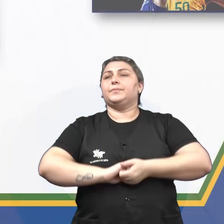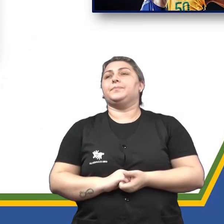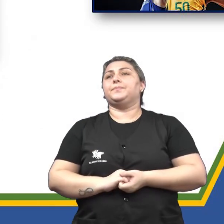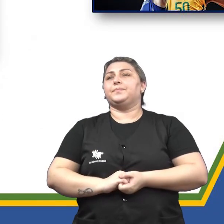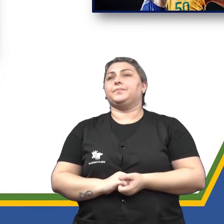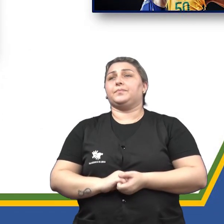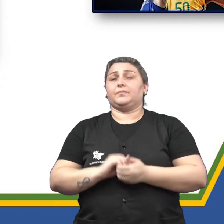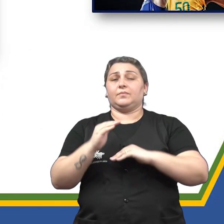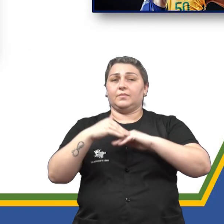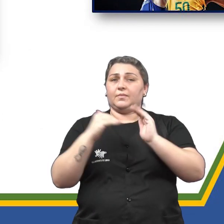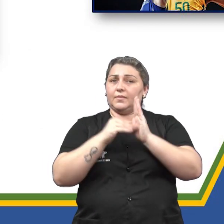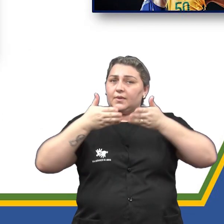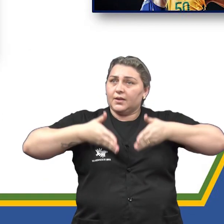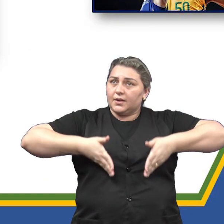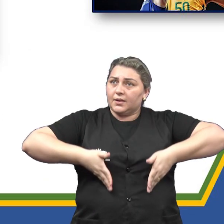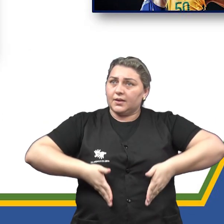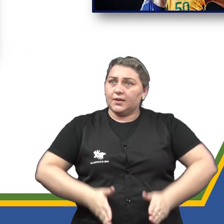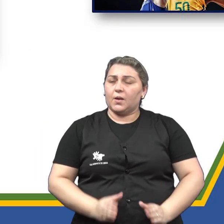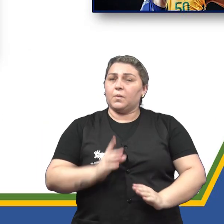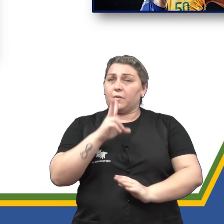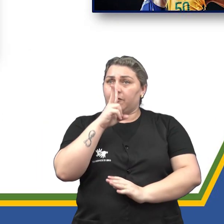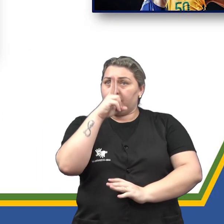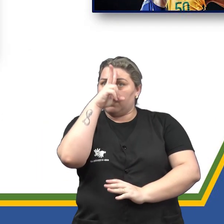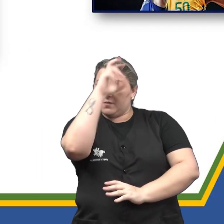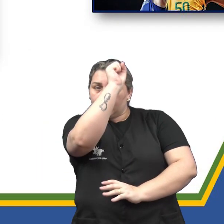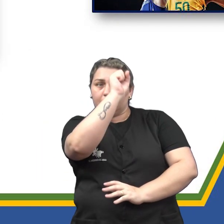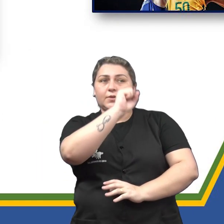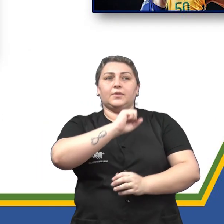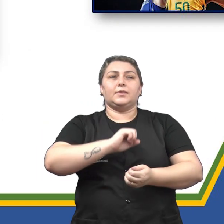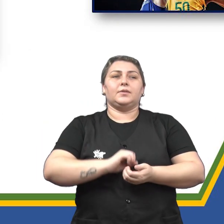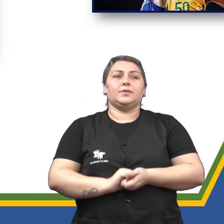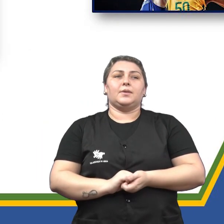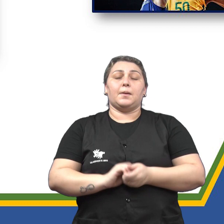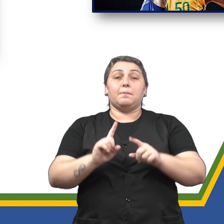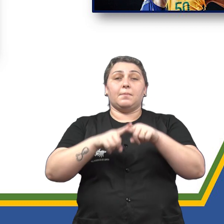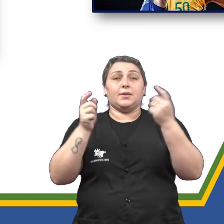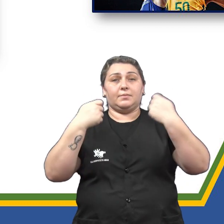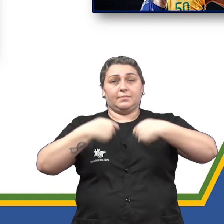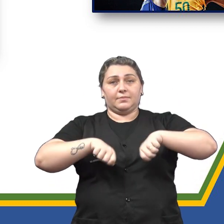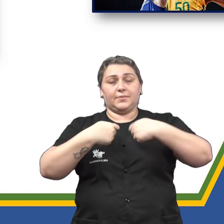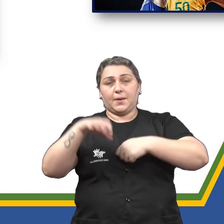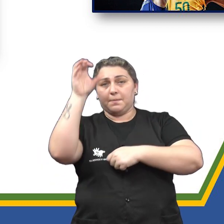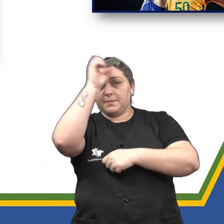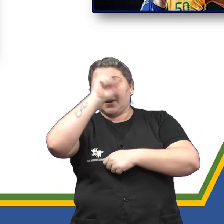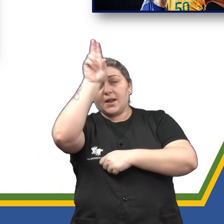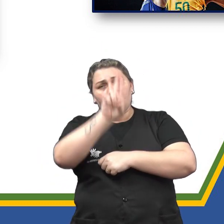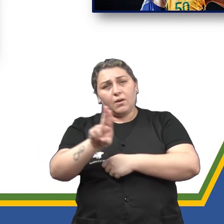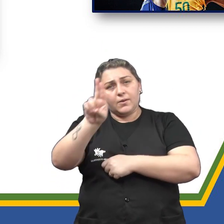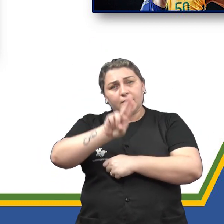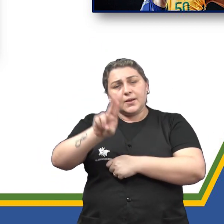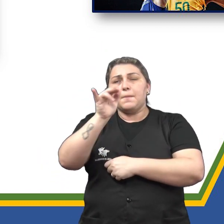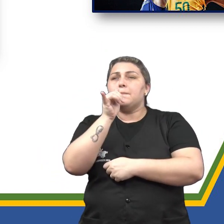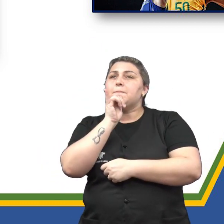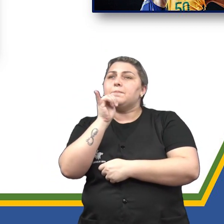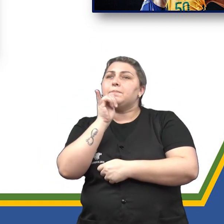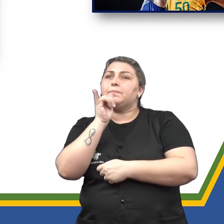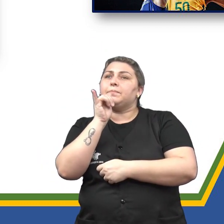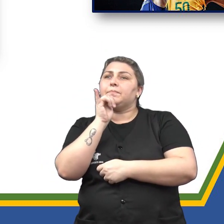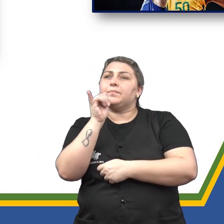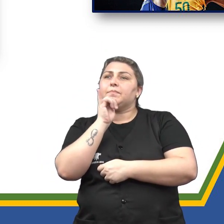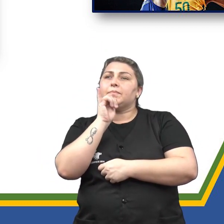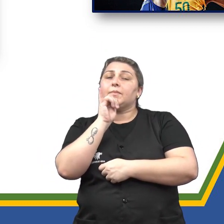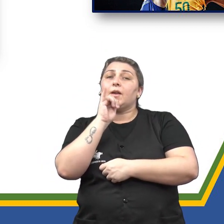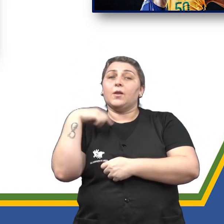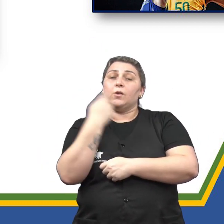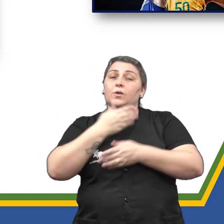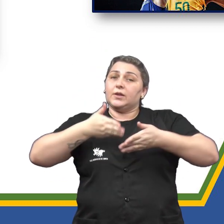Todos nós nascemos com uma determinada força ou resistência, mas precisamos aprender a usá-la. Por exemplo, todos